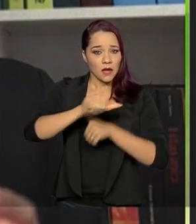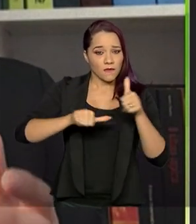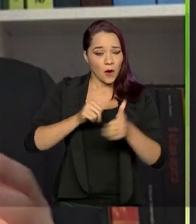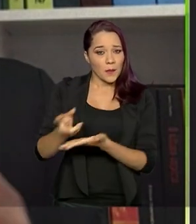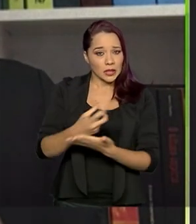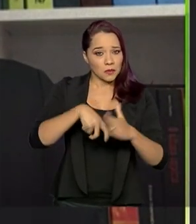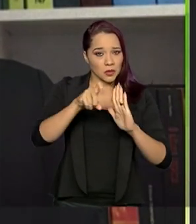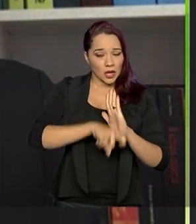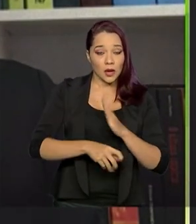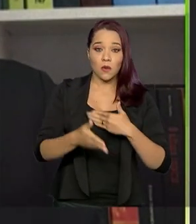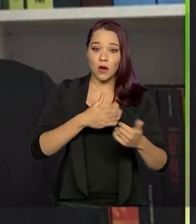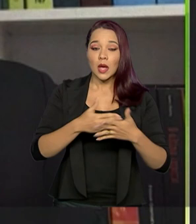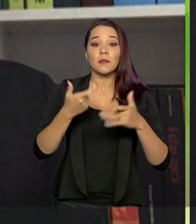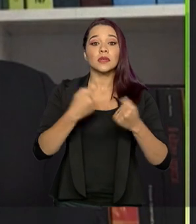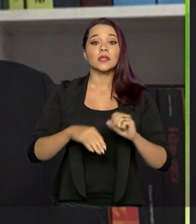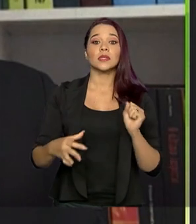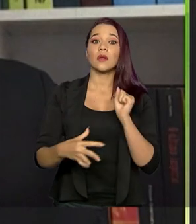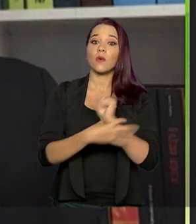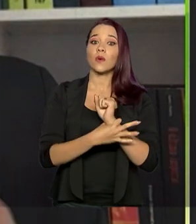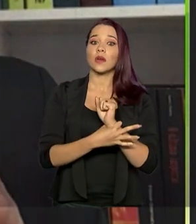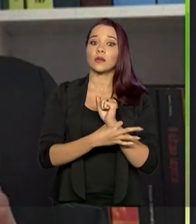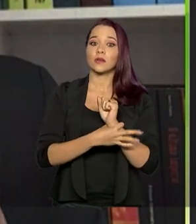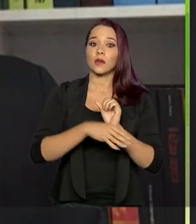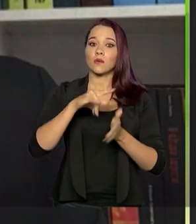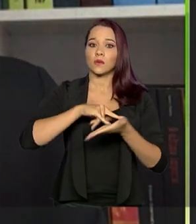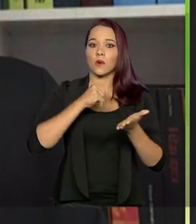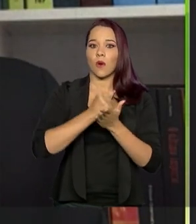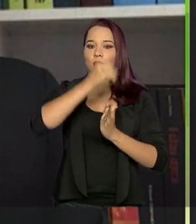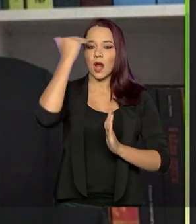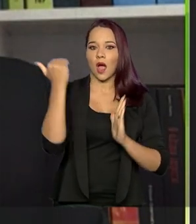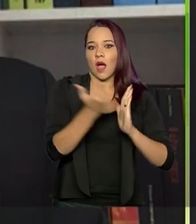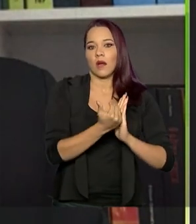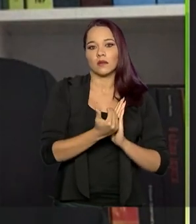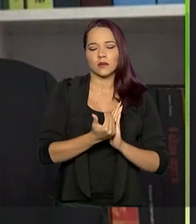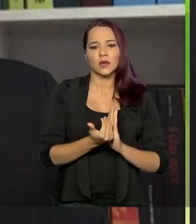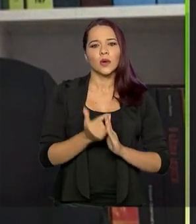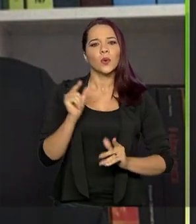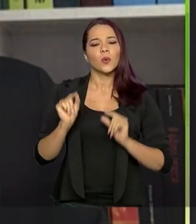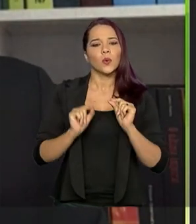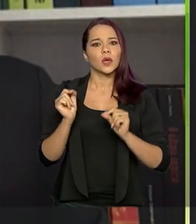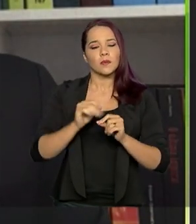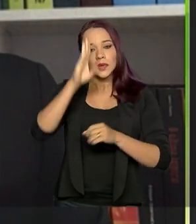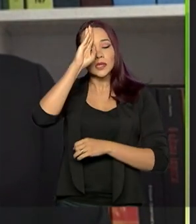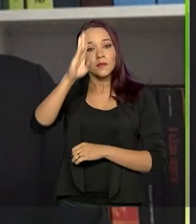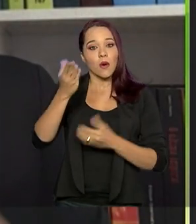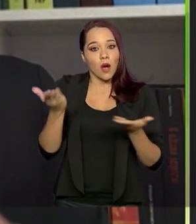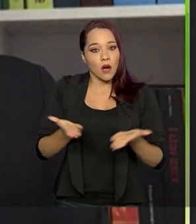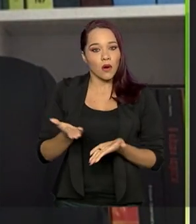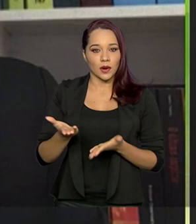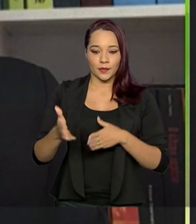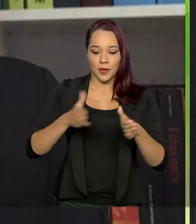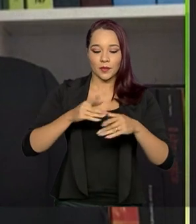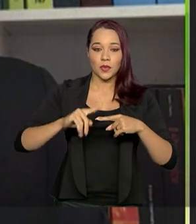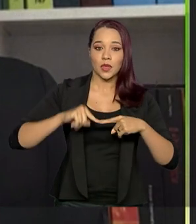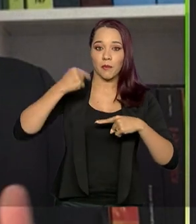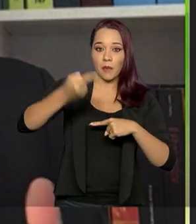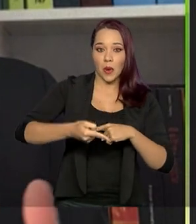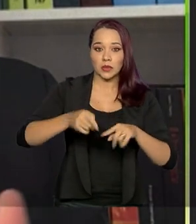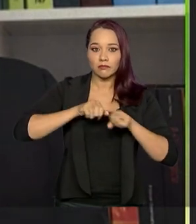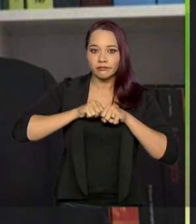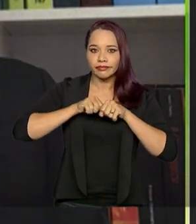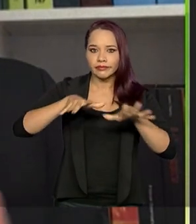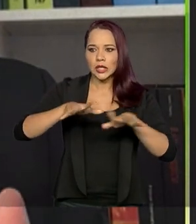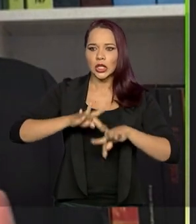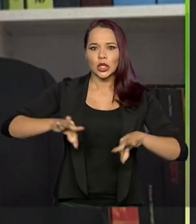qual for, traga segurança jurídica. Mas o que a gente chama atenção nesse momento é que no período pós-pandemia, toda a